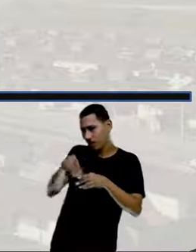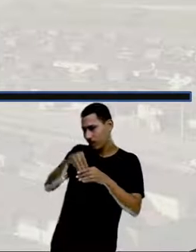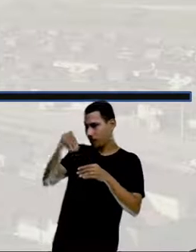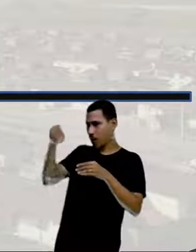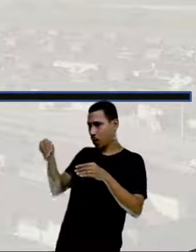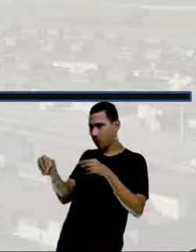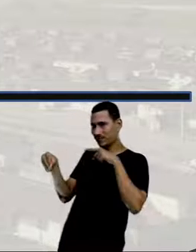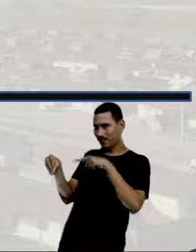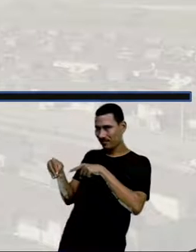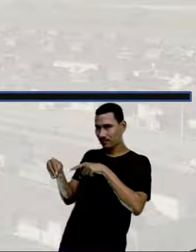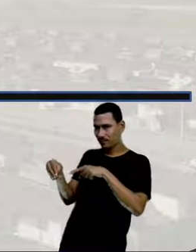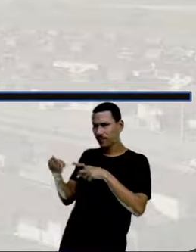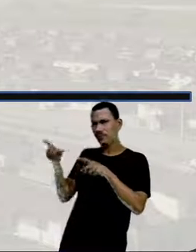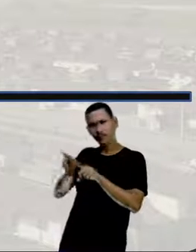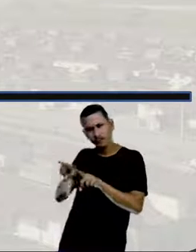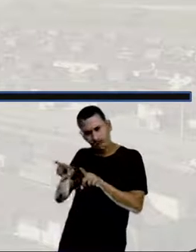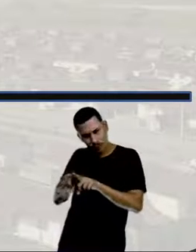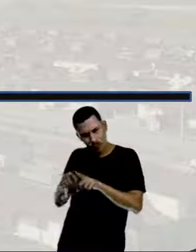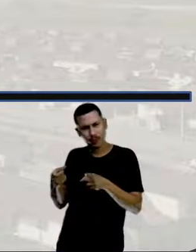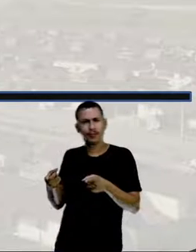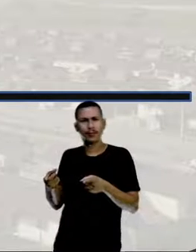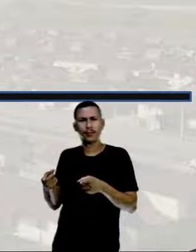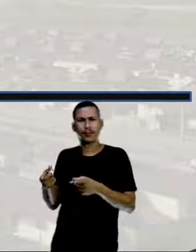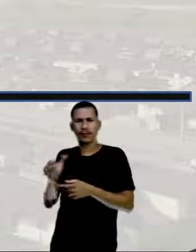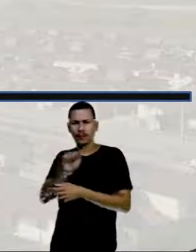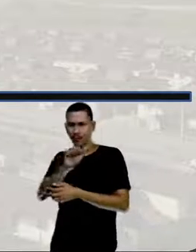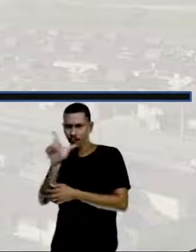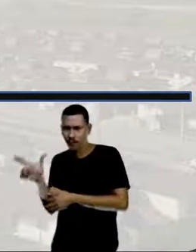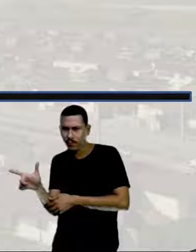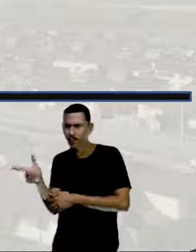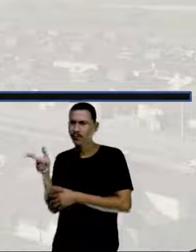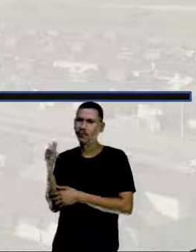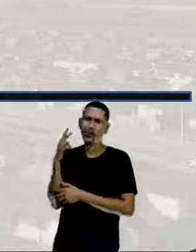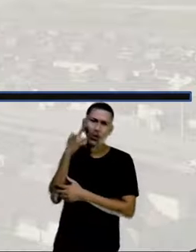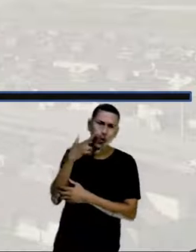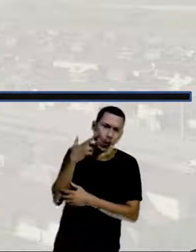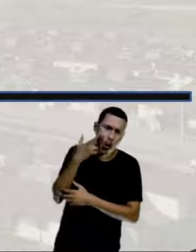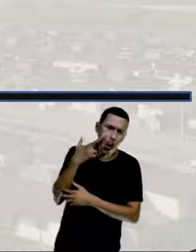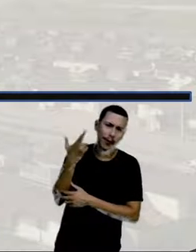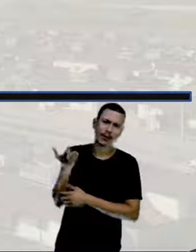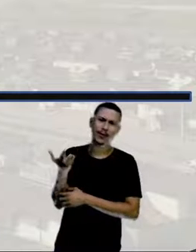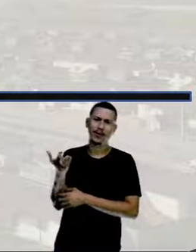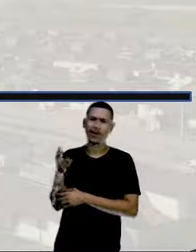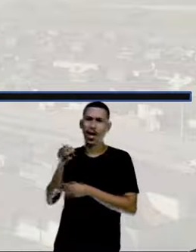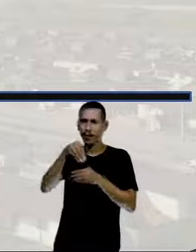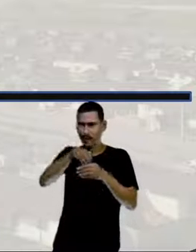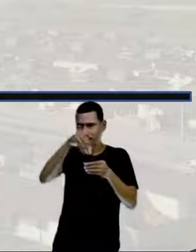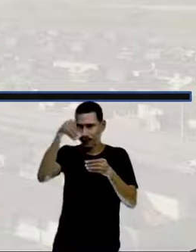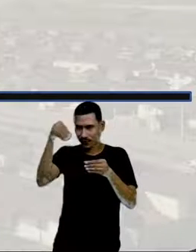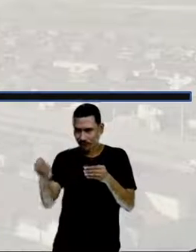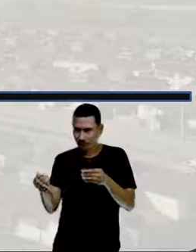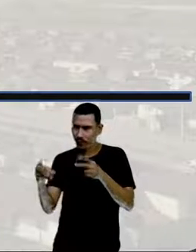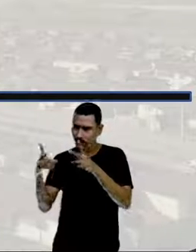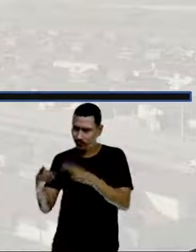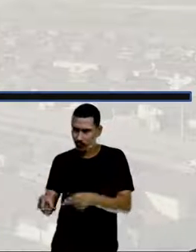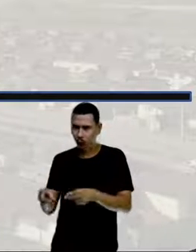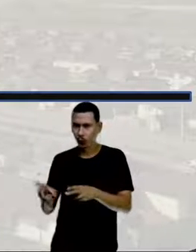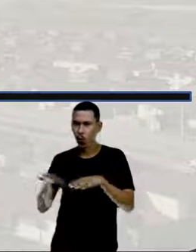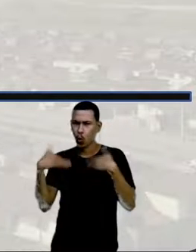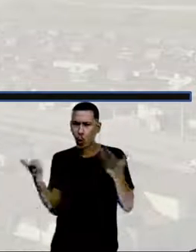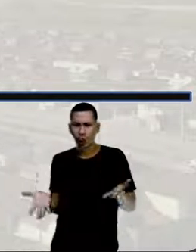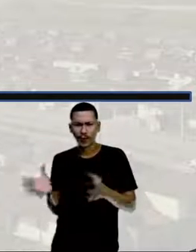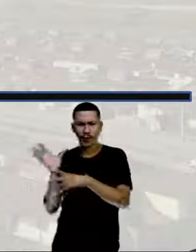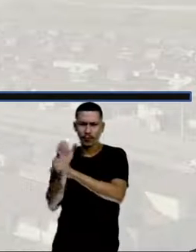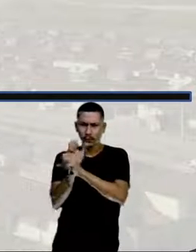O mesmo vai acontecer com esse azul e esse rosa. Eles são colaterais externos. Quando a gente somar